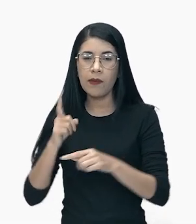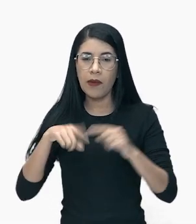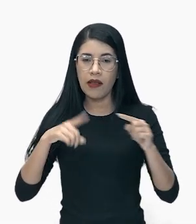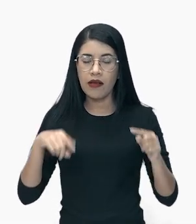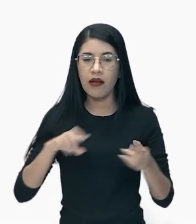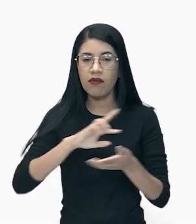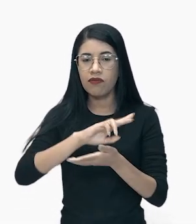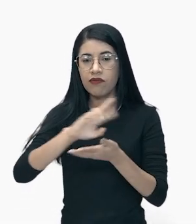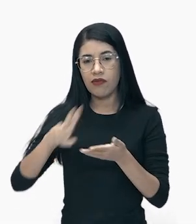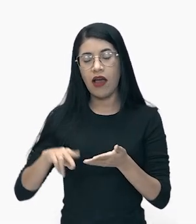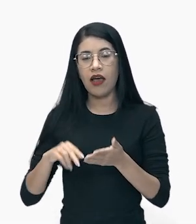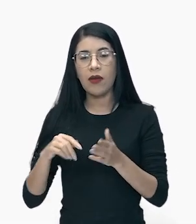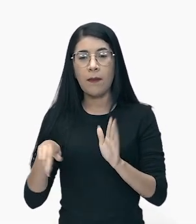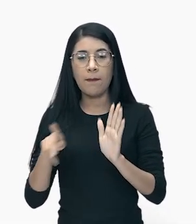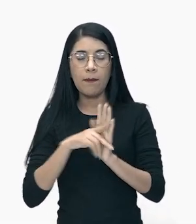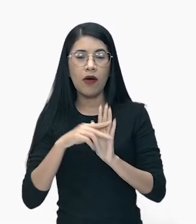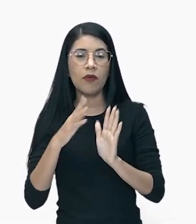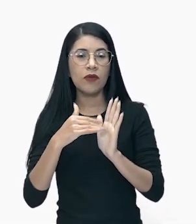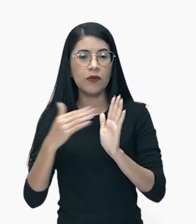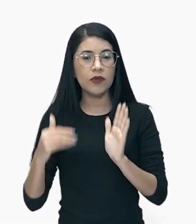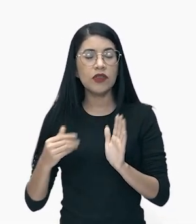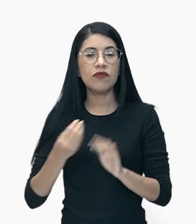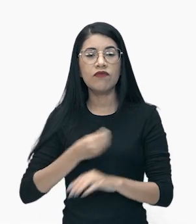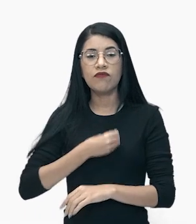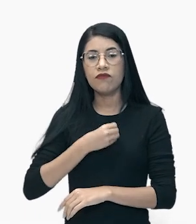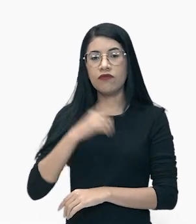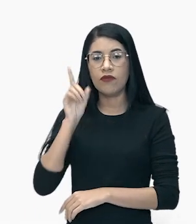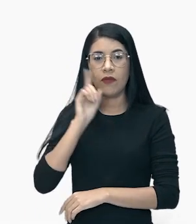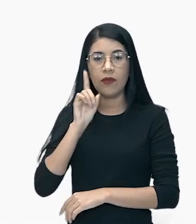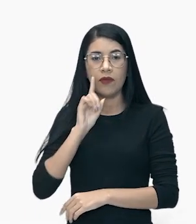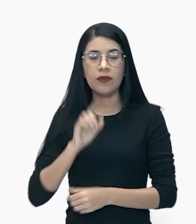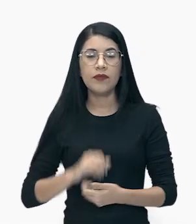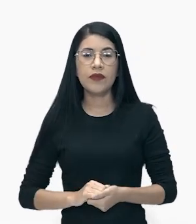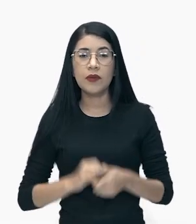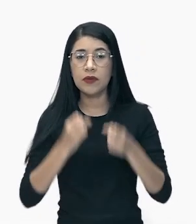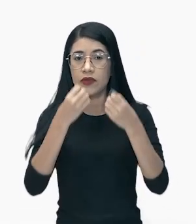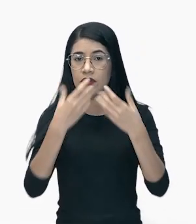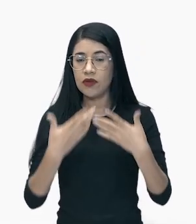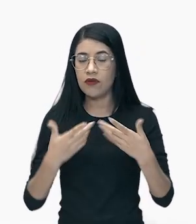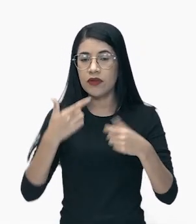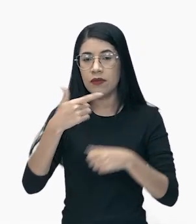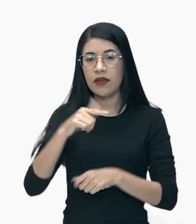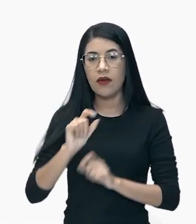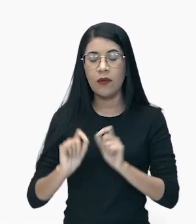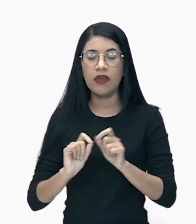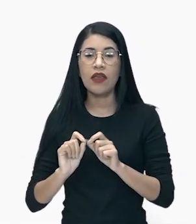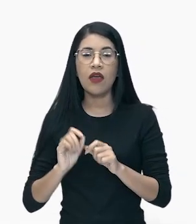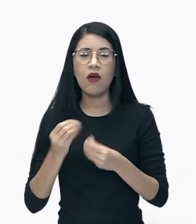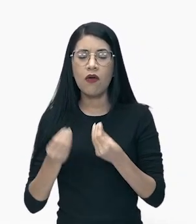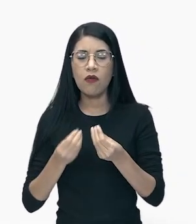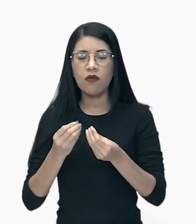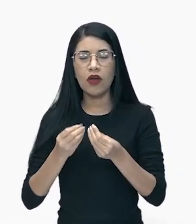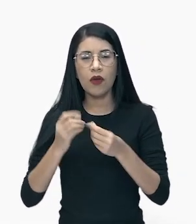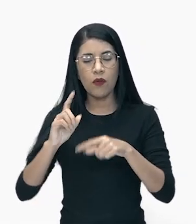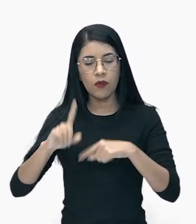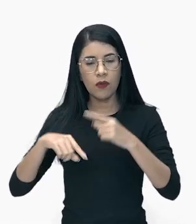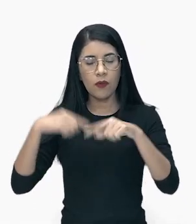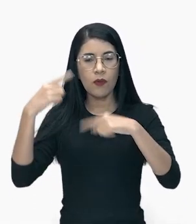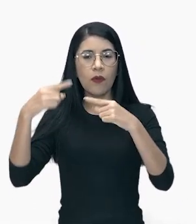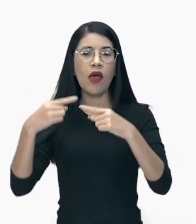estilo de vida americano. Vamos lá, gente. Mais uma vez aqui vou frisar para vocês o avanço do consumo, prestem atenção,